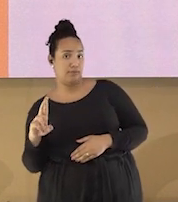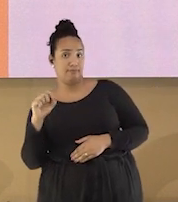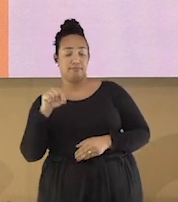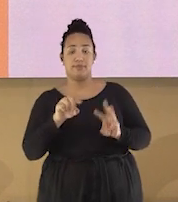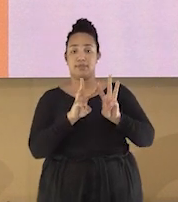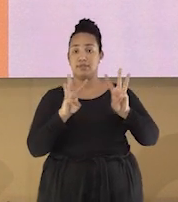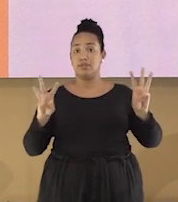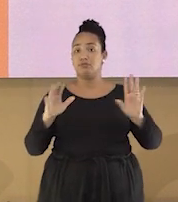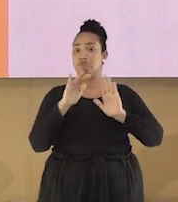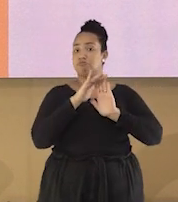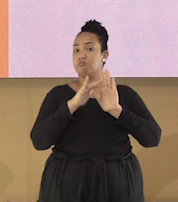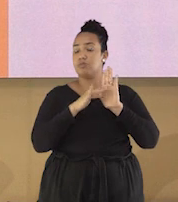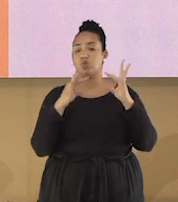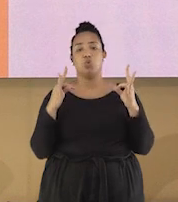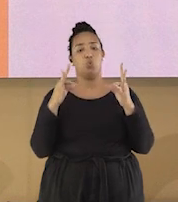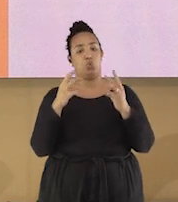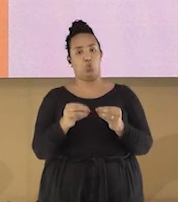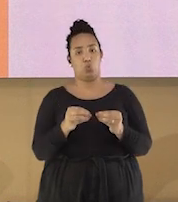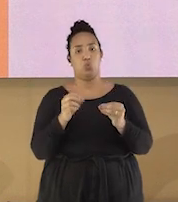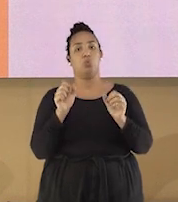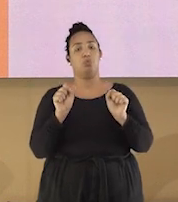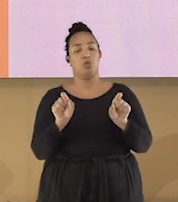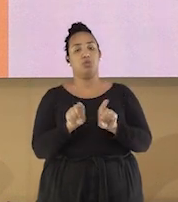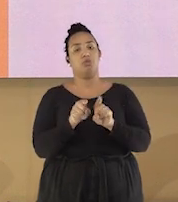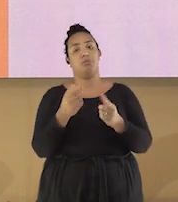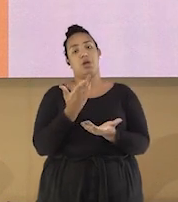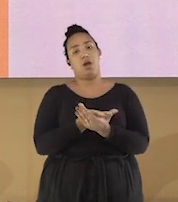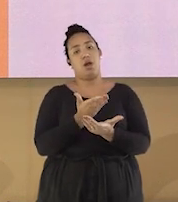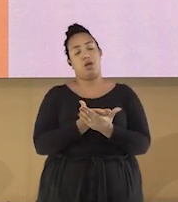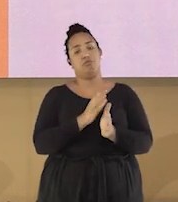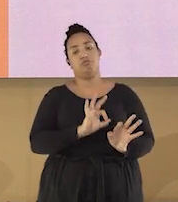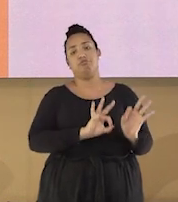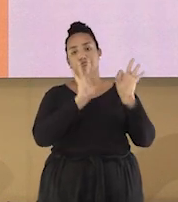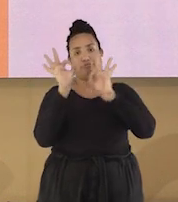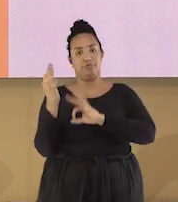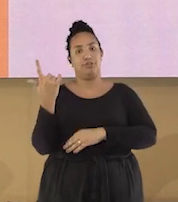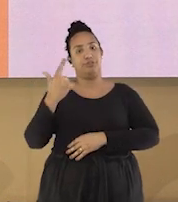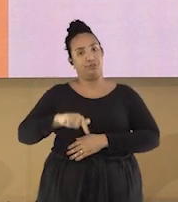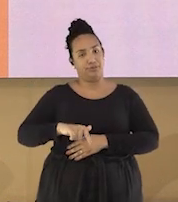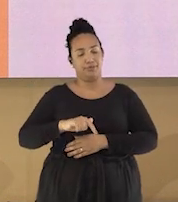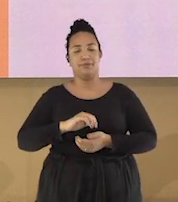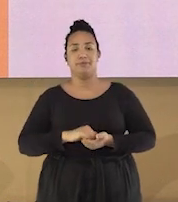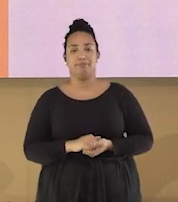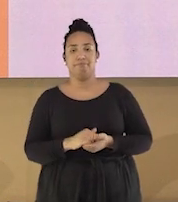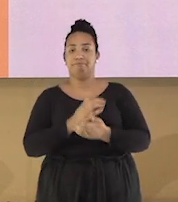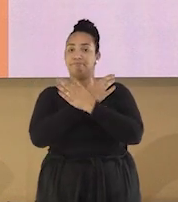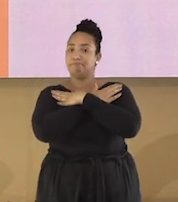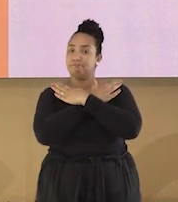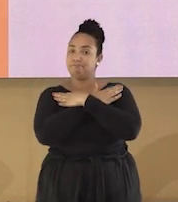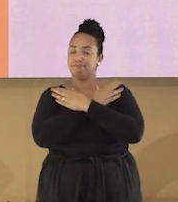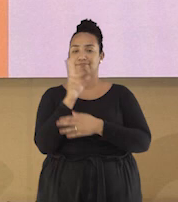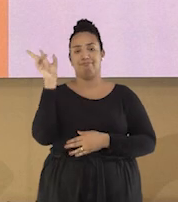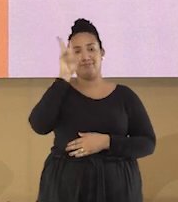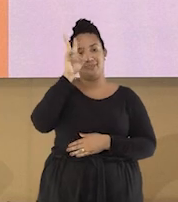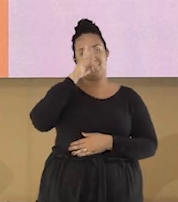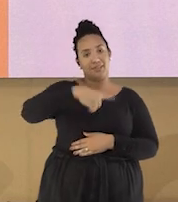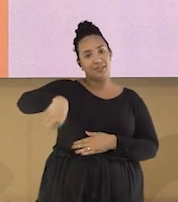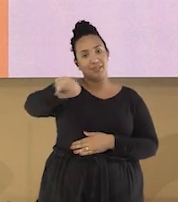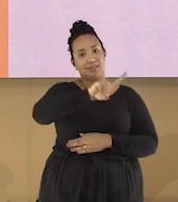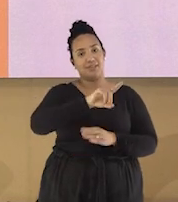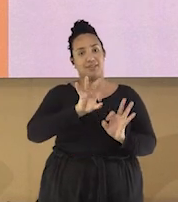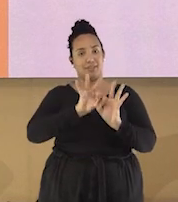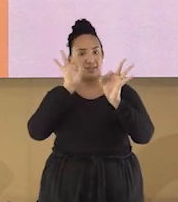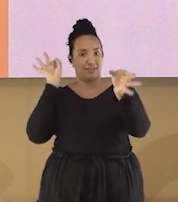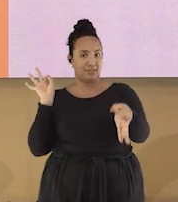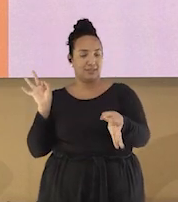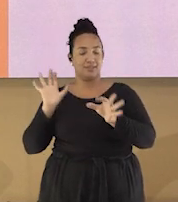toda a nossa programação, além de poder ver e rever as nossas aulas exibidas aqui no canal. Um grande abraço e lembre-se sempre,